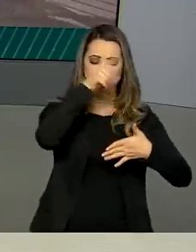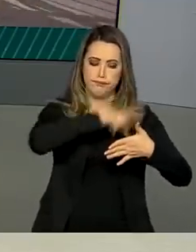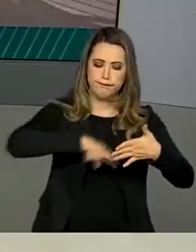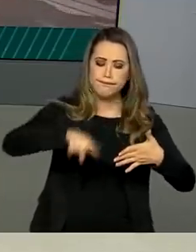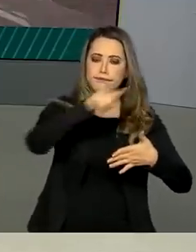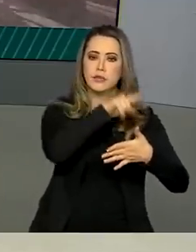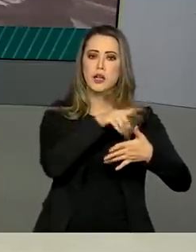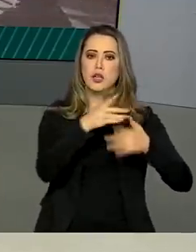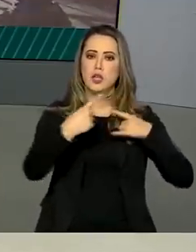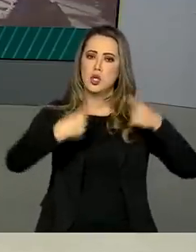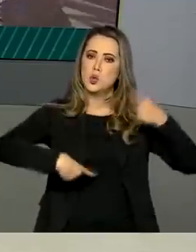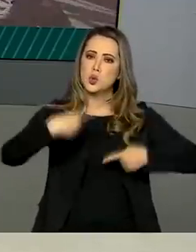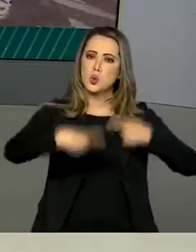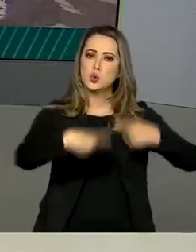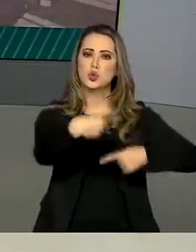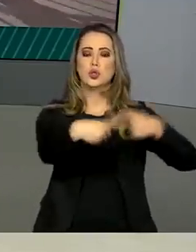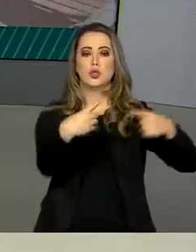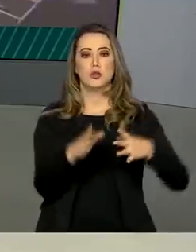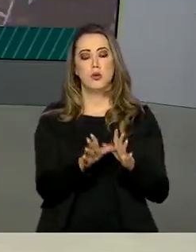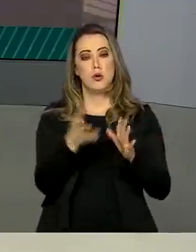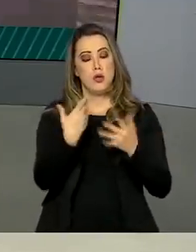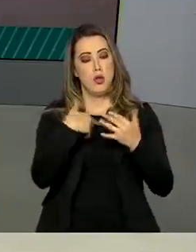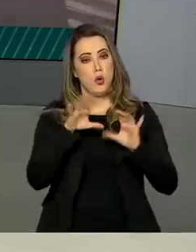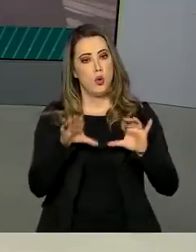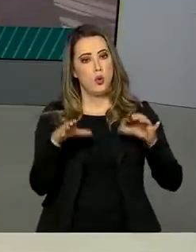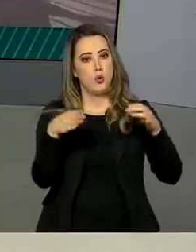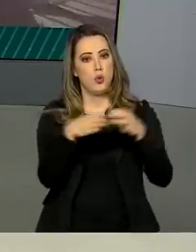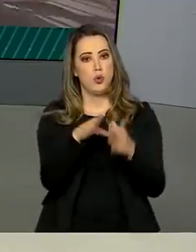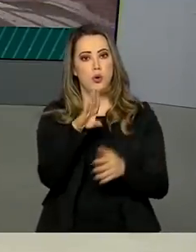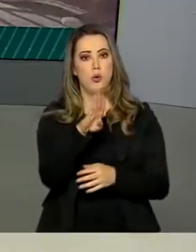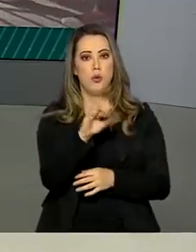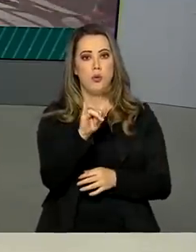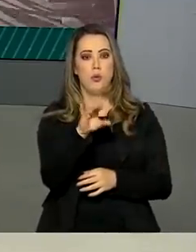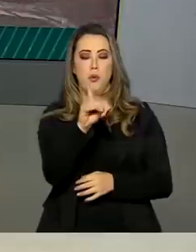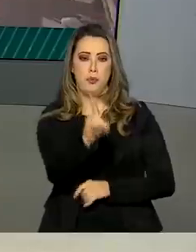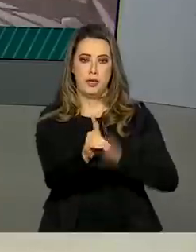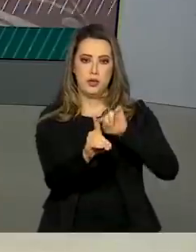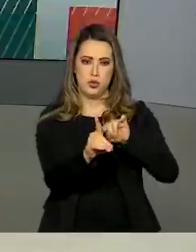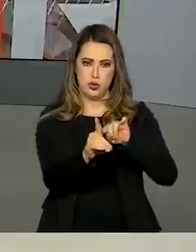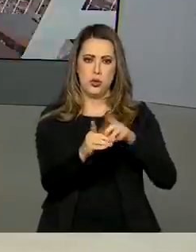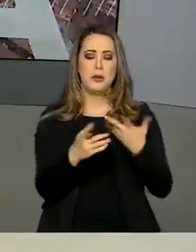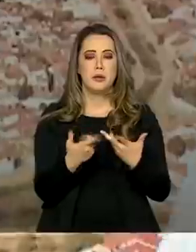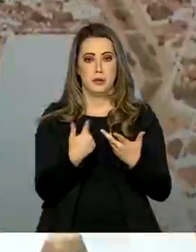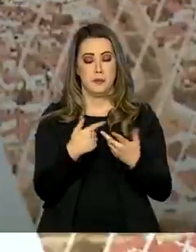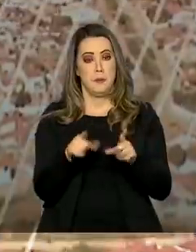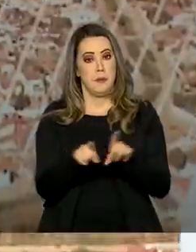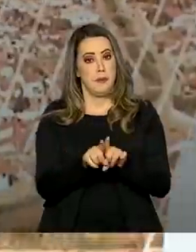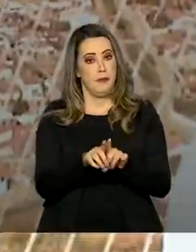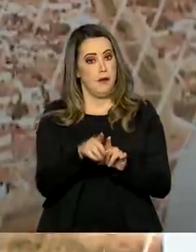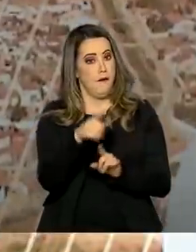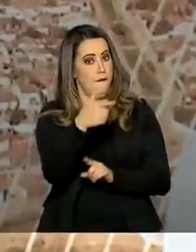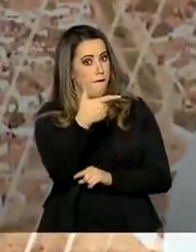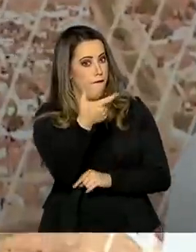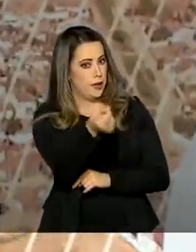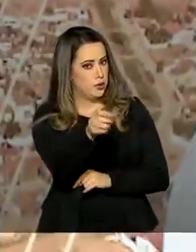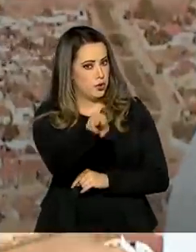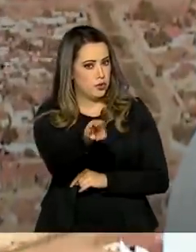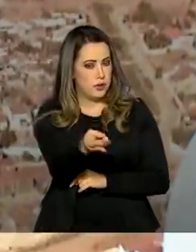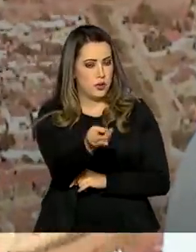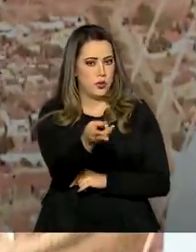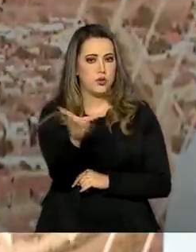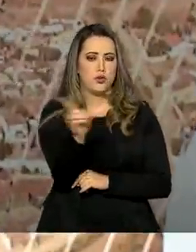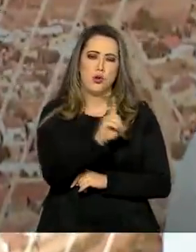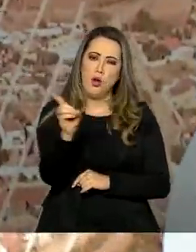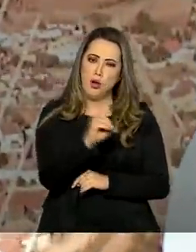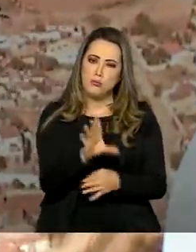sustentável durante a Assembleia Anual do Banco Interamericano de Desenvolvimento, o BID. 20 milhões de dólares